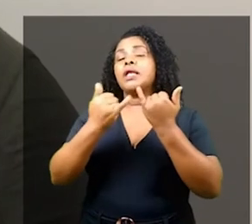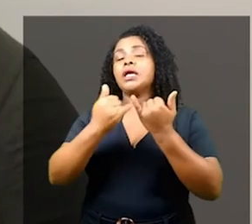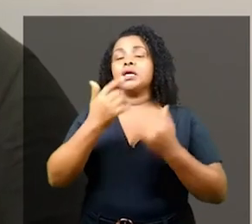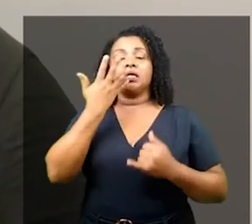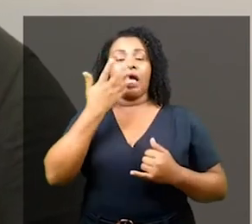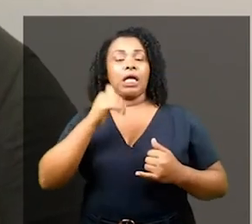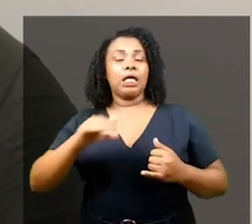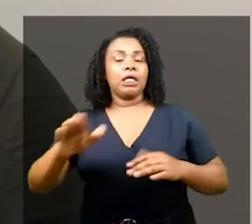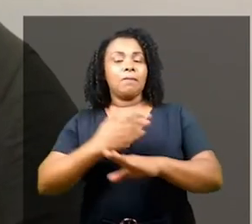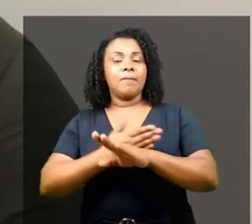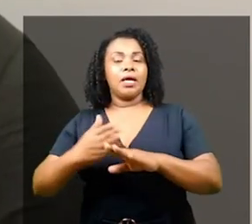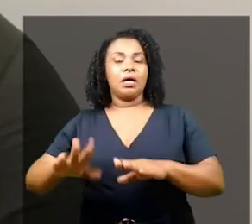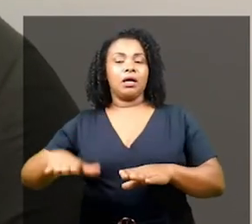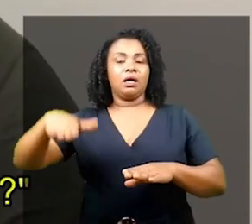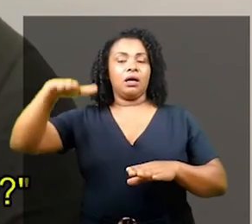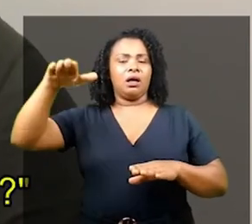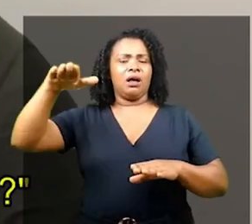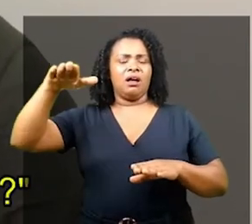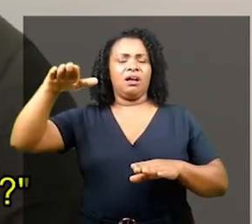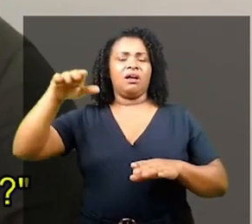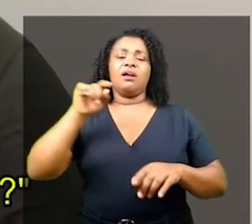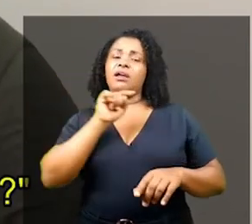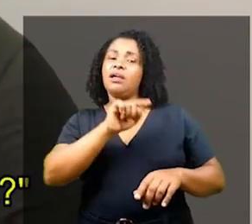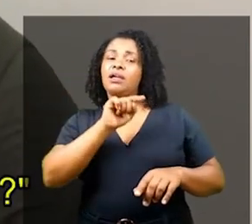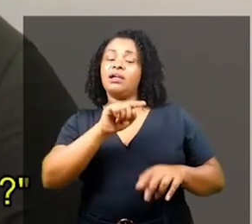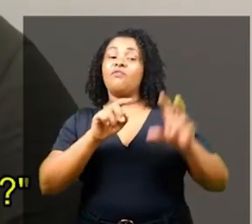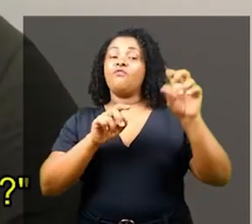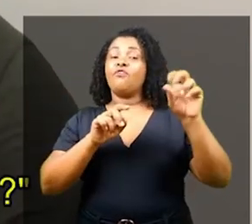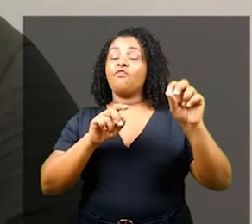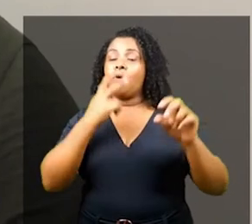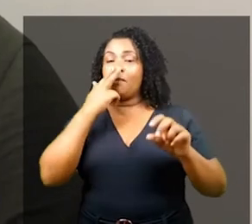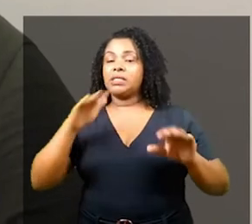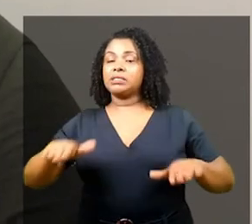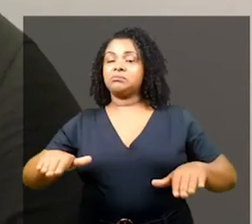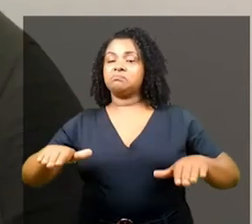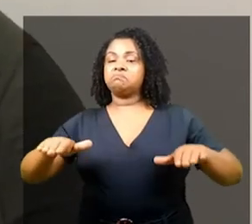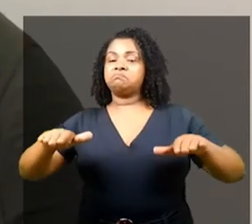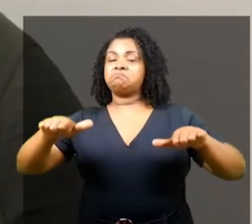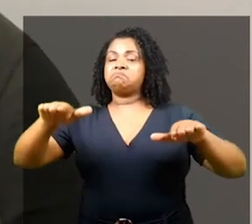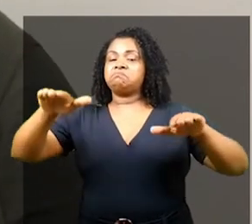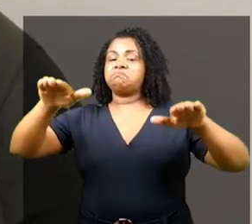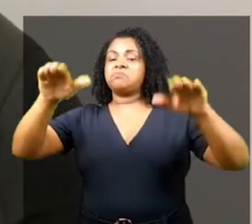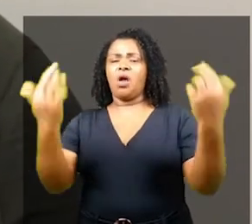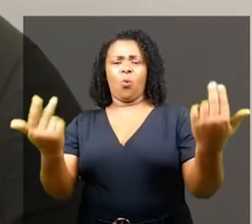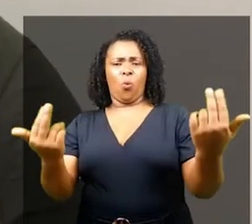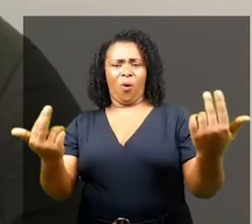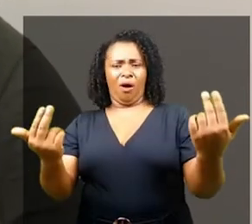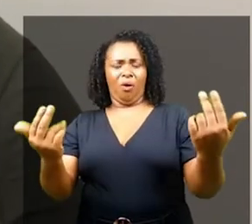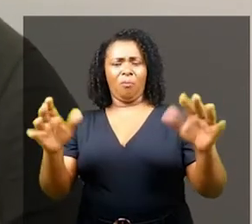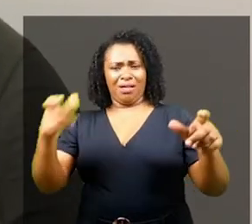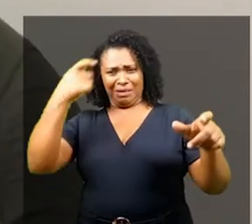igual o avô. Ele anda igual o avô. Tá vendo ele falando igual o avô? Espera! Ninguém vai